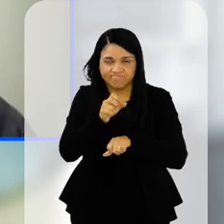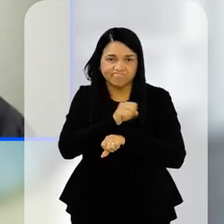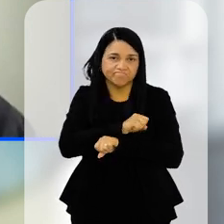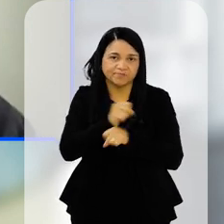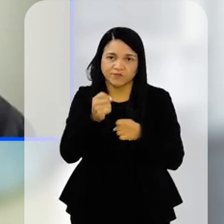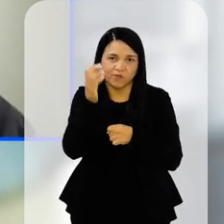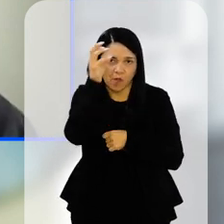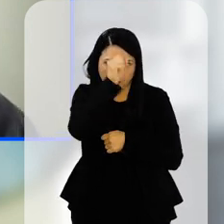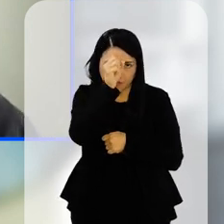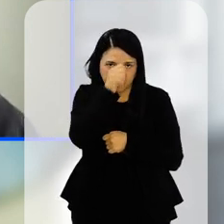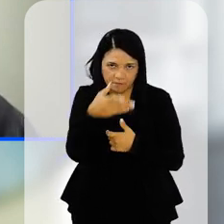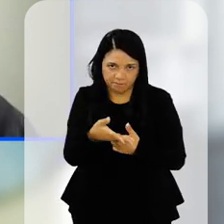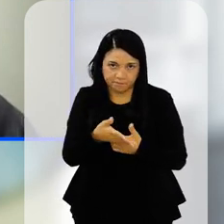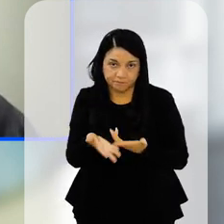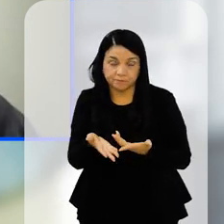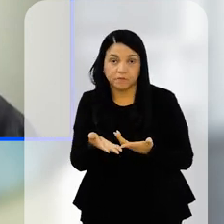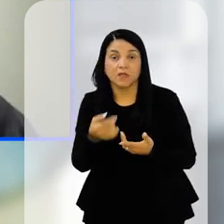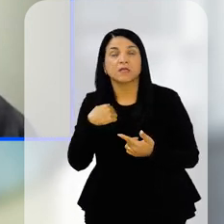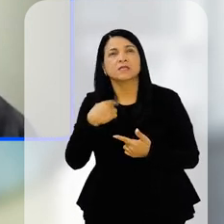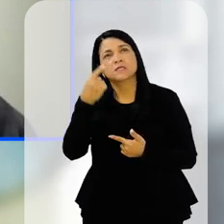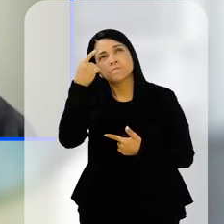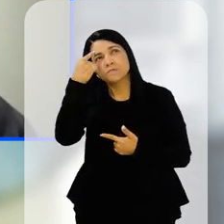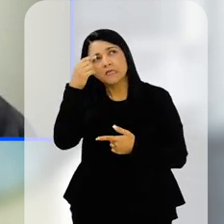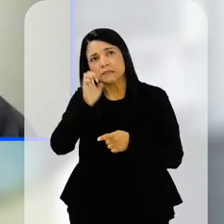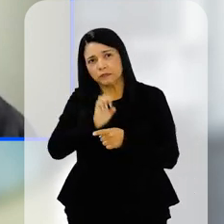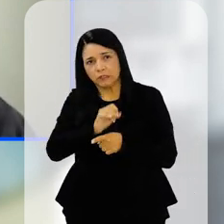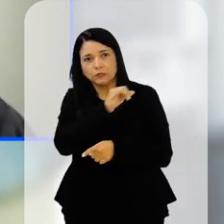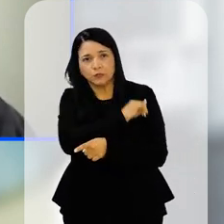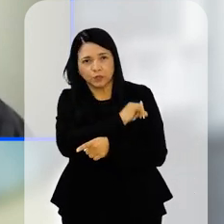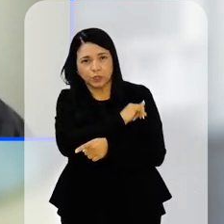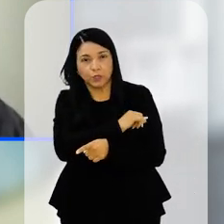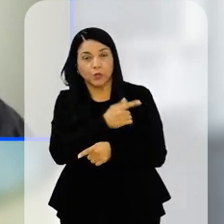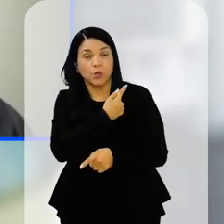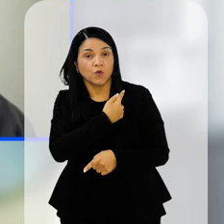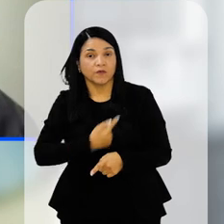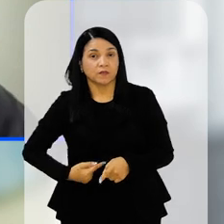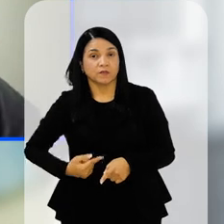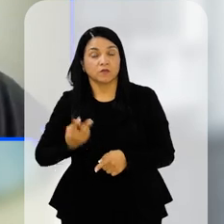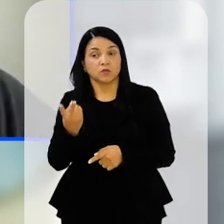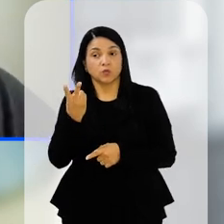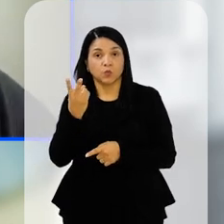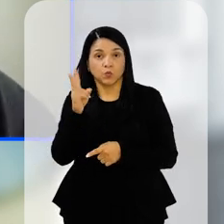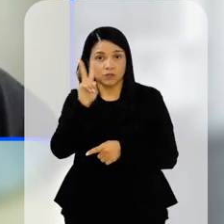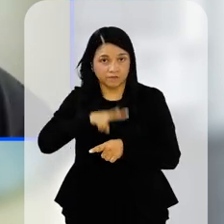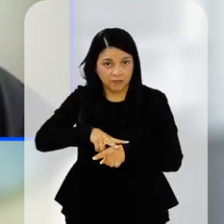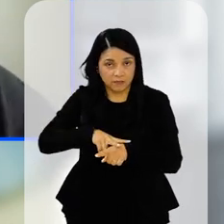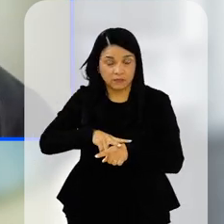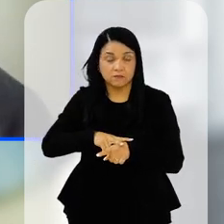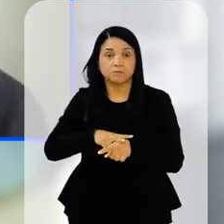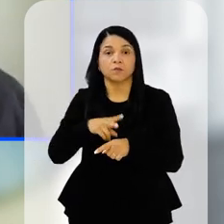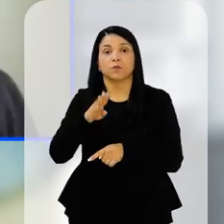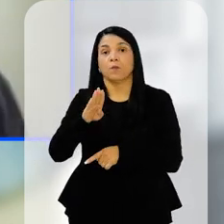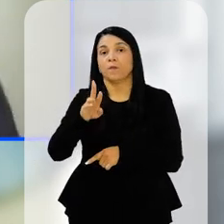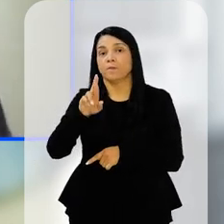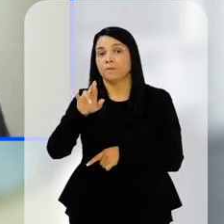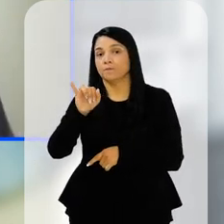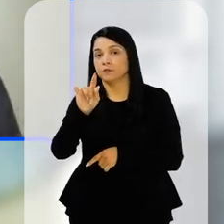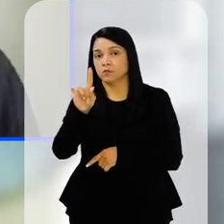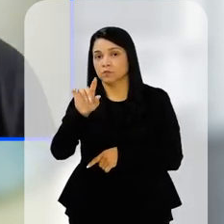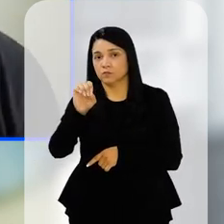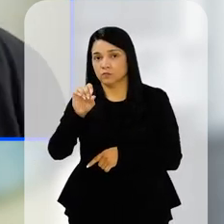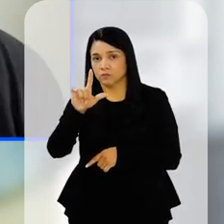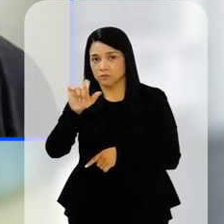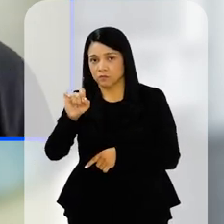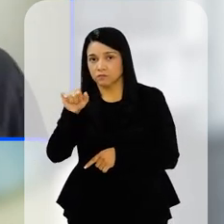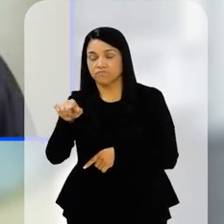Aí, a gente tem que pensar, e o Rio de Janeiro é um estado importante que foi governado duas vezes pelo Brizola, a gente tem que pensar uma coisa que o